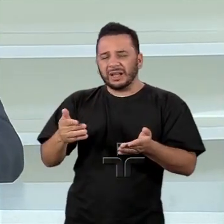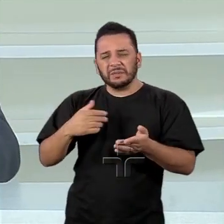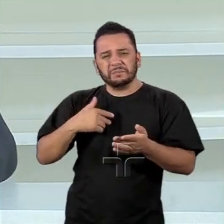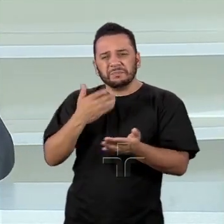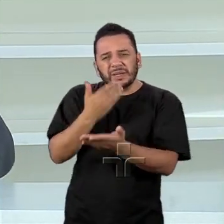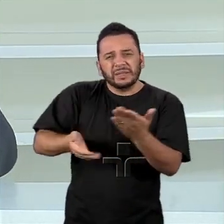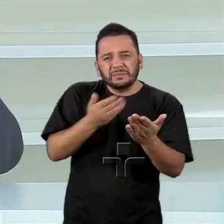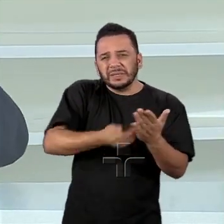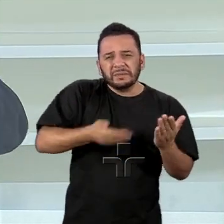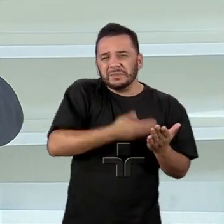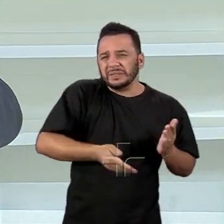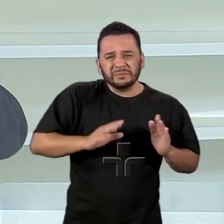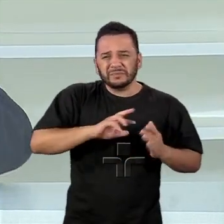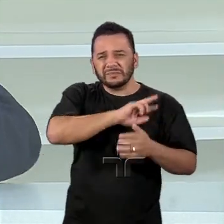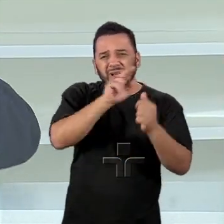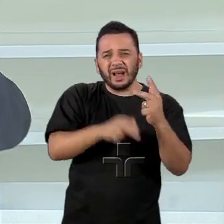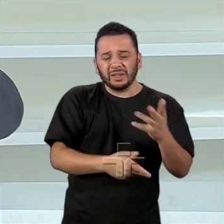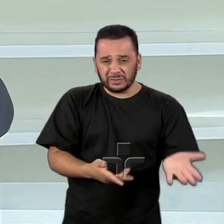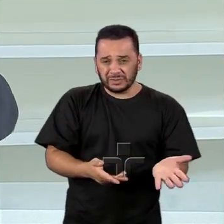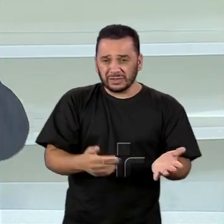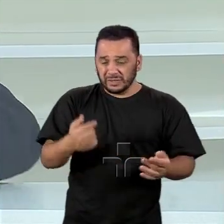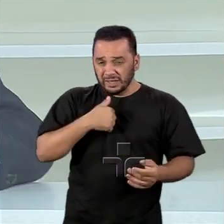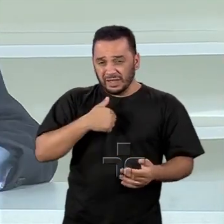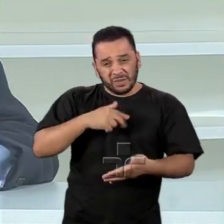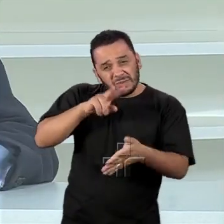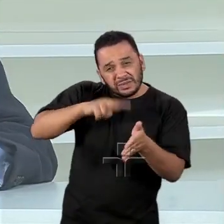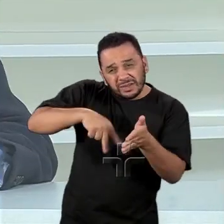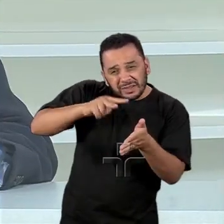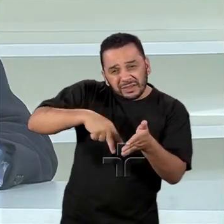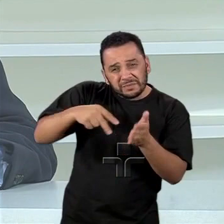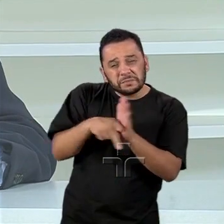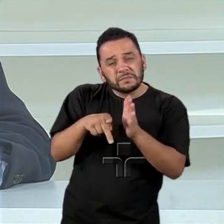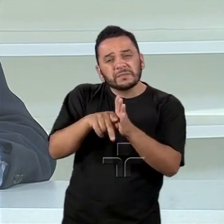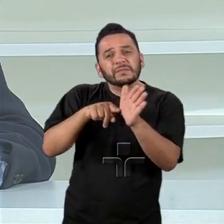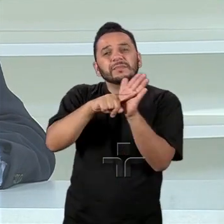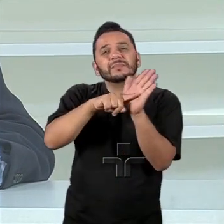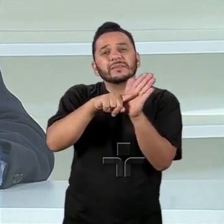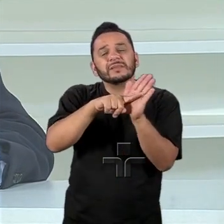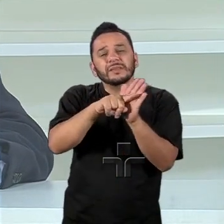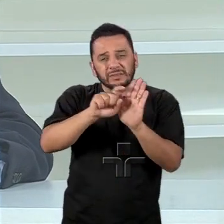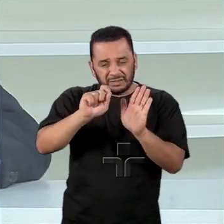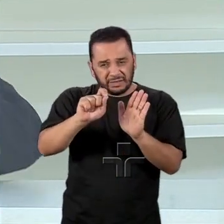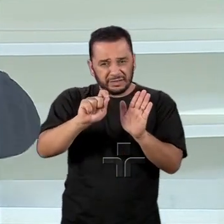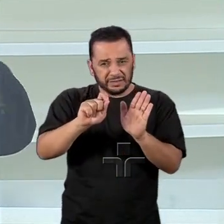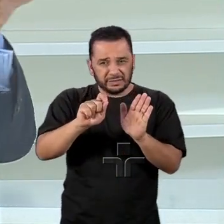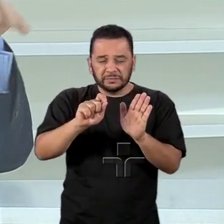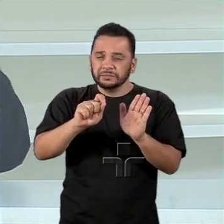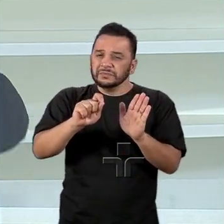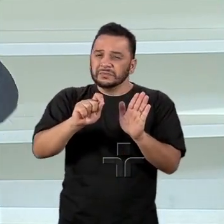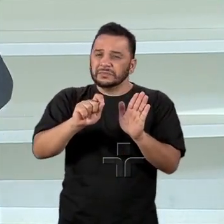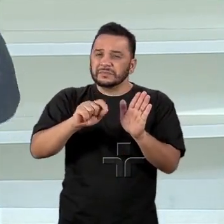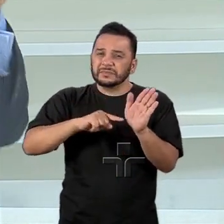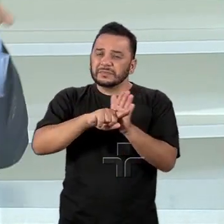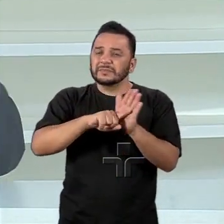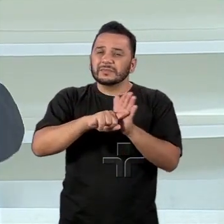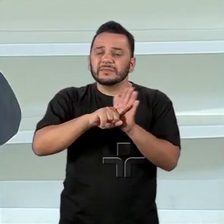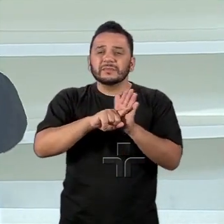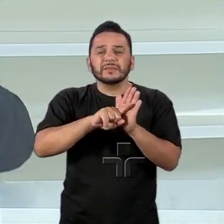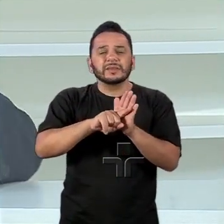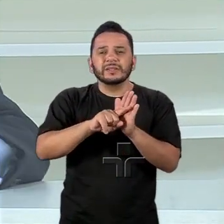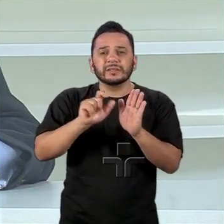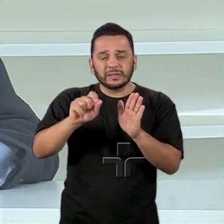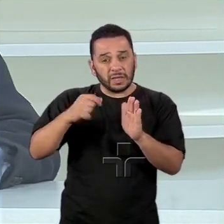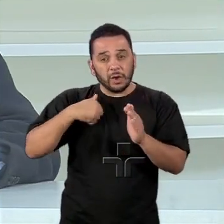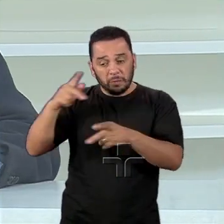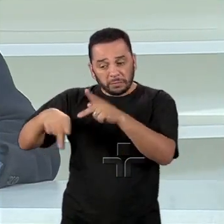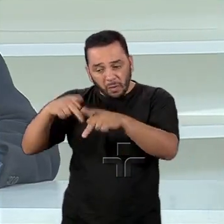me surpreendeu quando eu li pesquisas aí sobre a reação dos eleitores, da